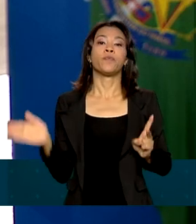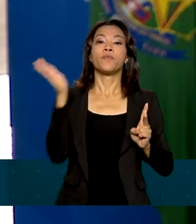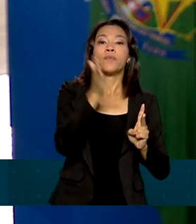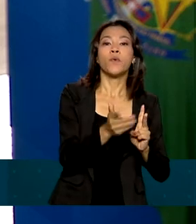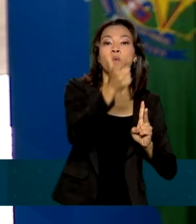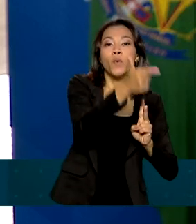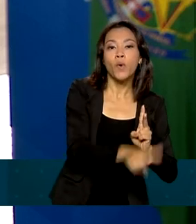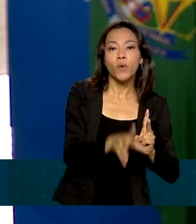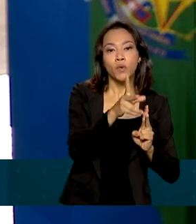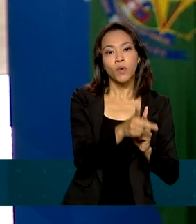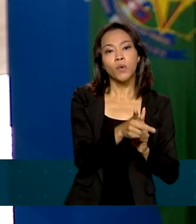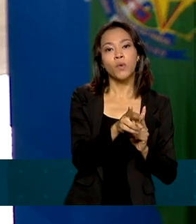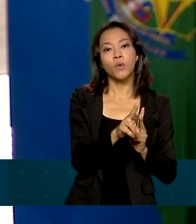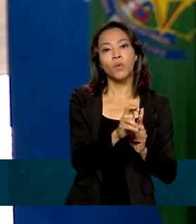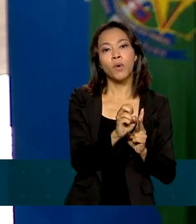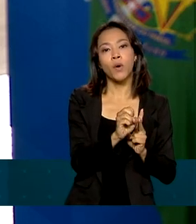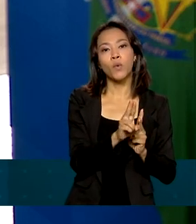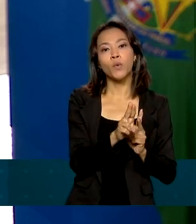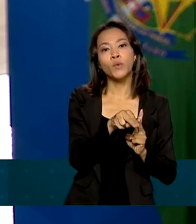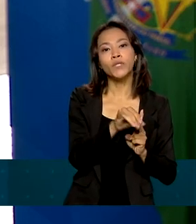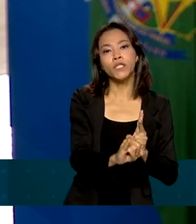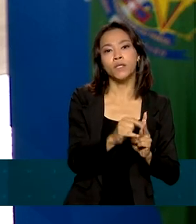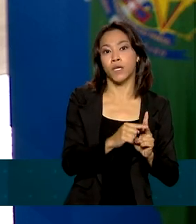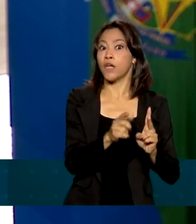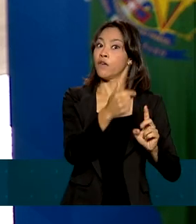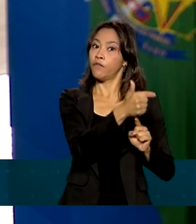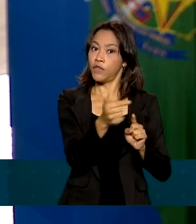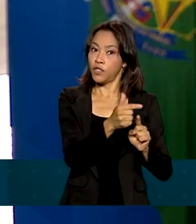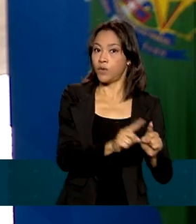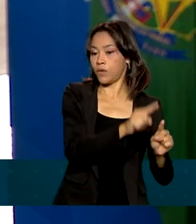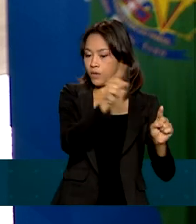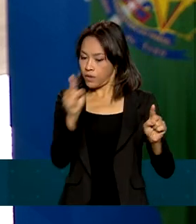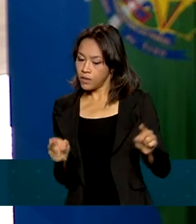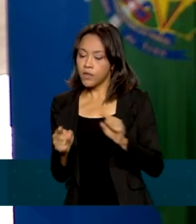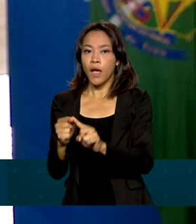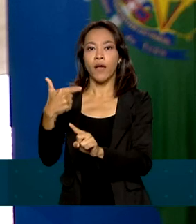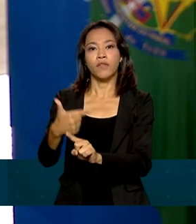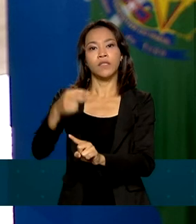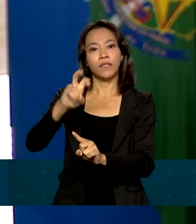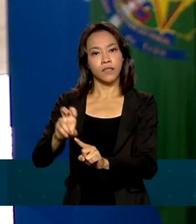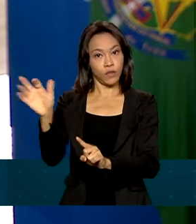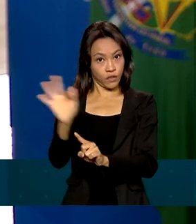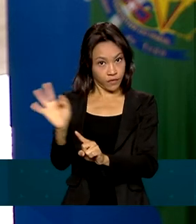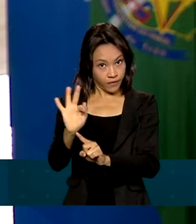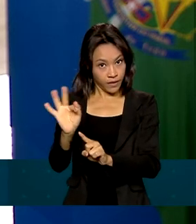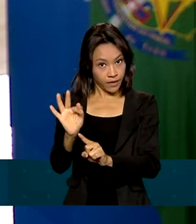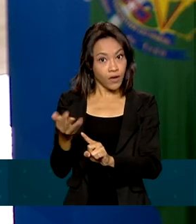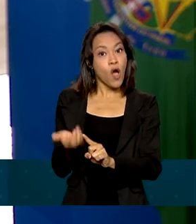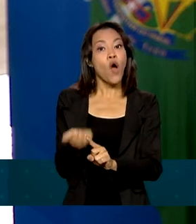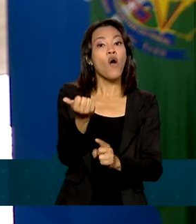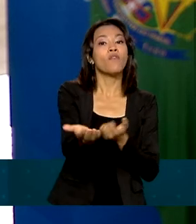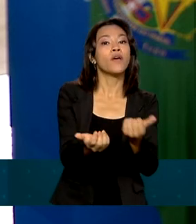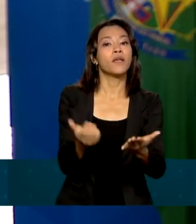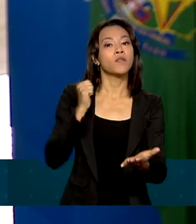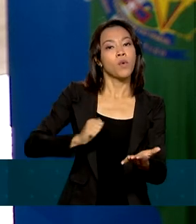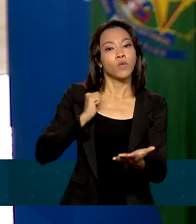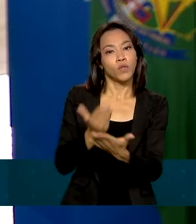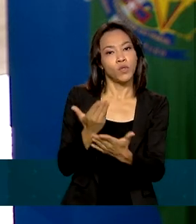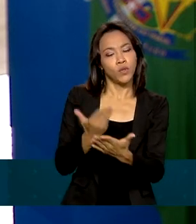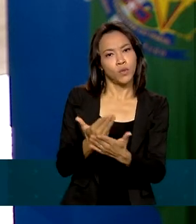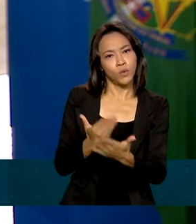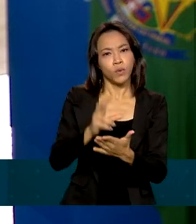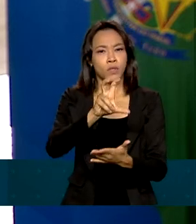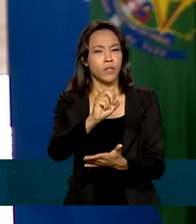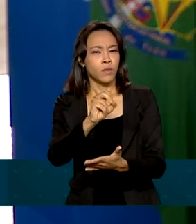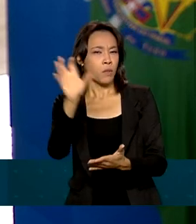Universidade para Todos, Prouni, será de 22 a 25 de fevereiro. Ele oferece bolsas de estudo integrais e